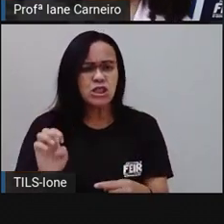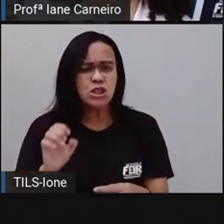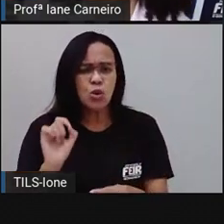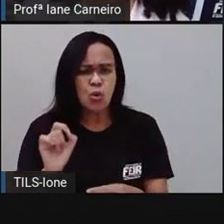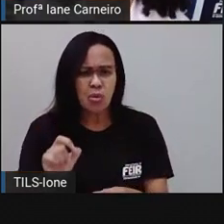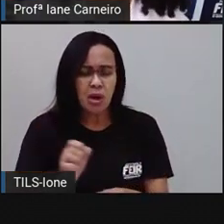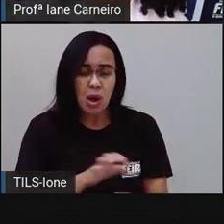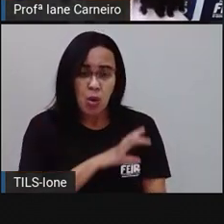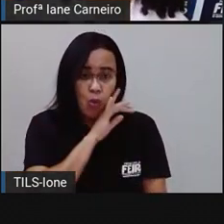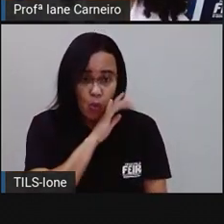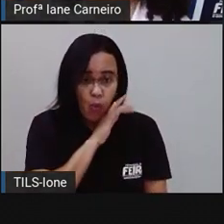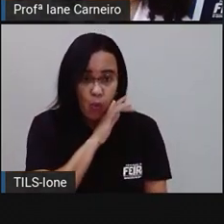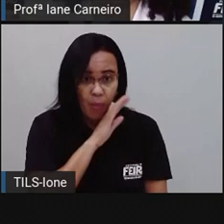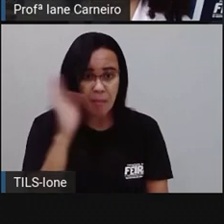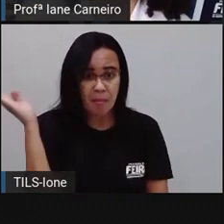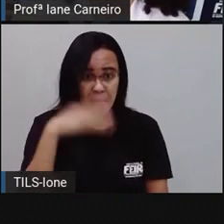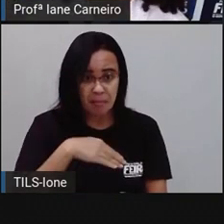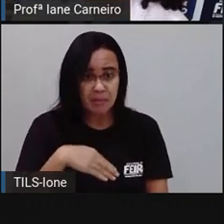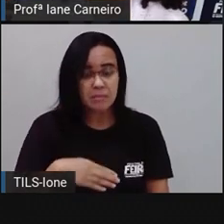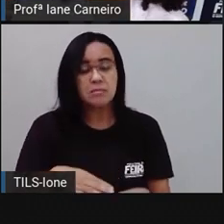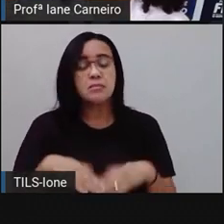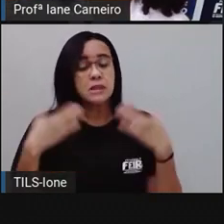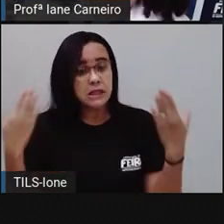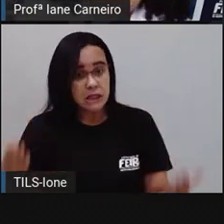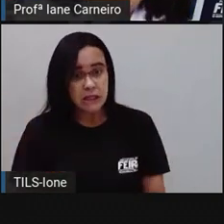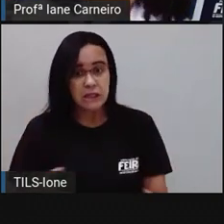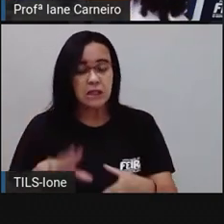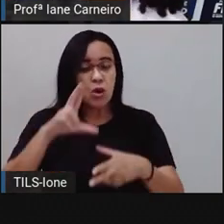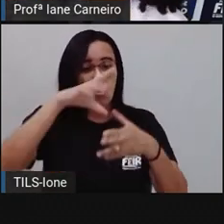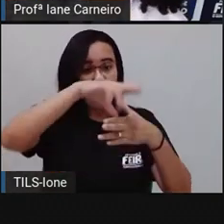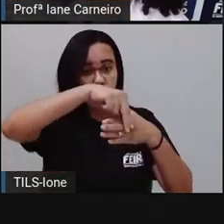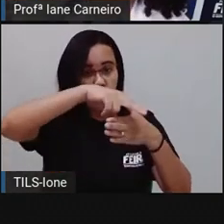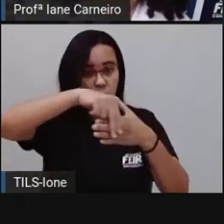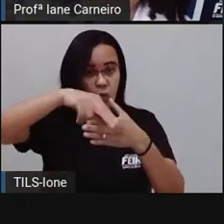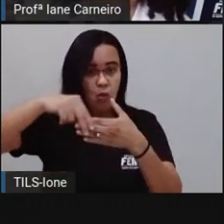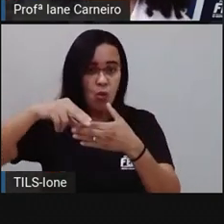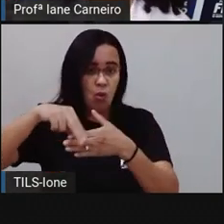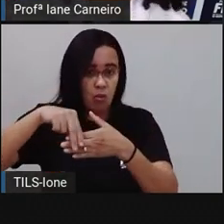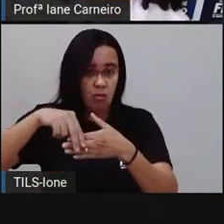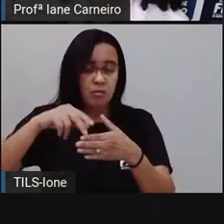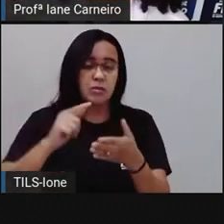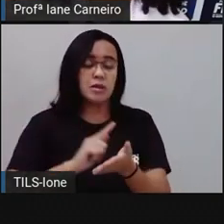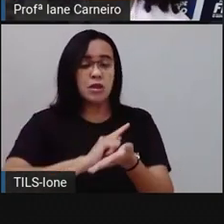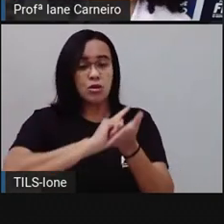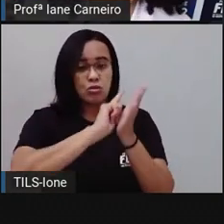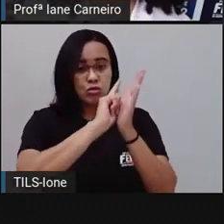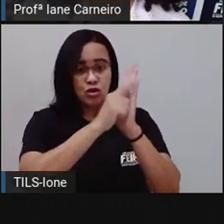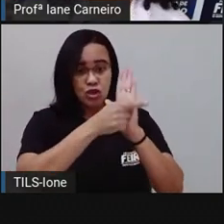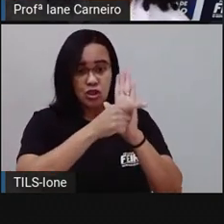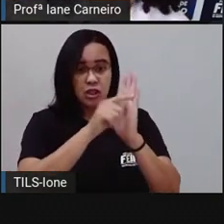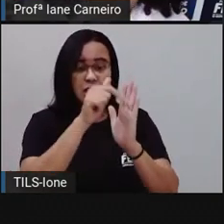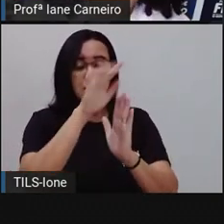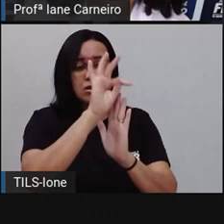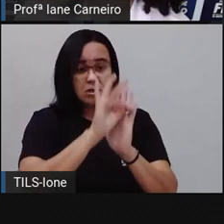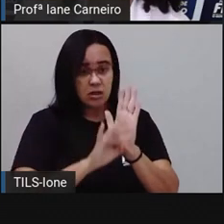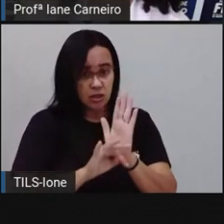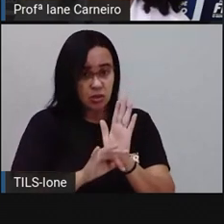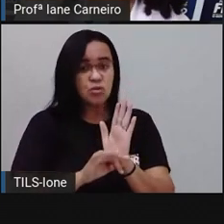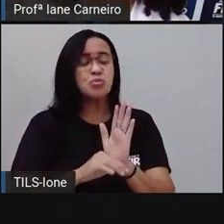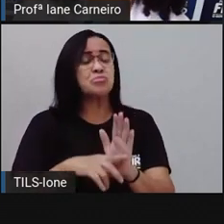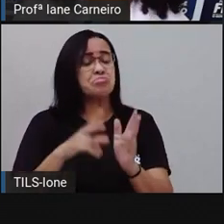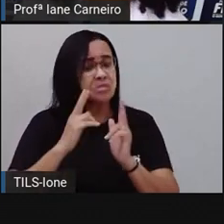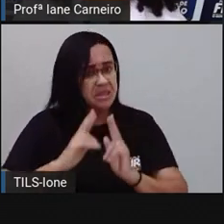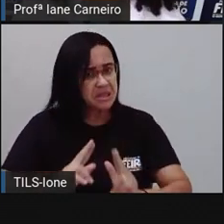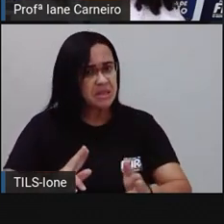escreve o cordel, ele sempre faz uso de versos, né? Da prosa, da rima, pra dar, né? Uma